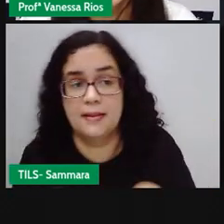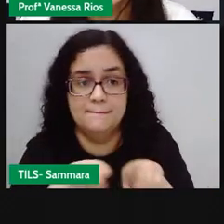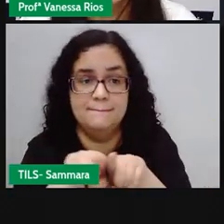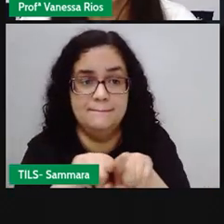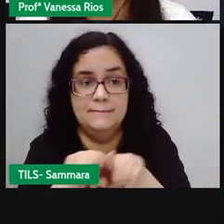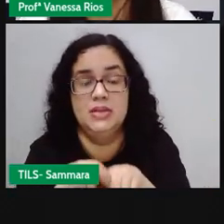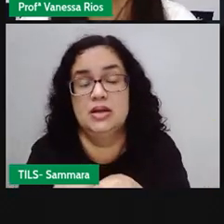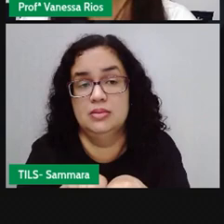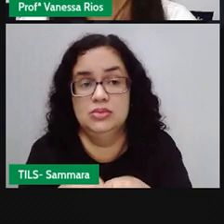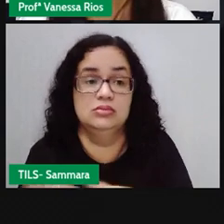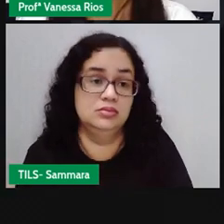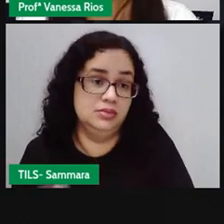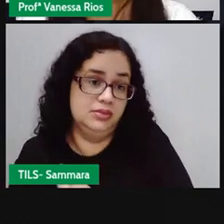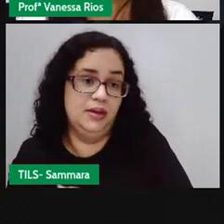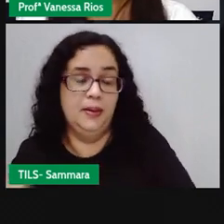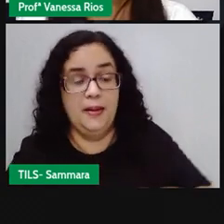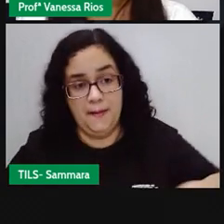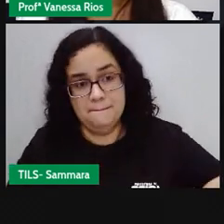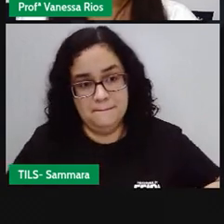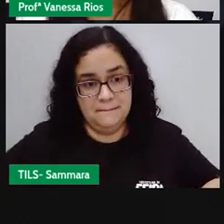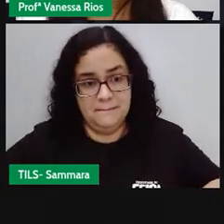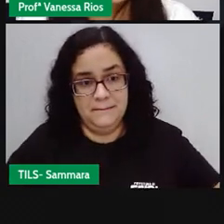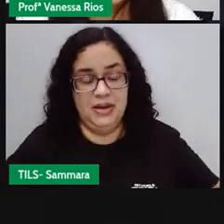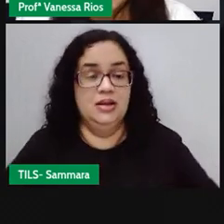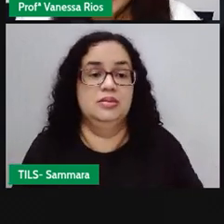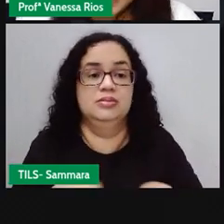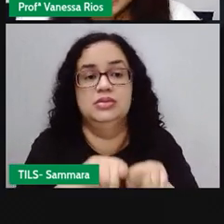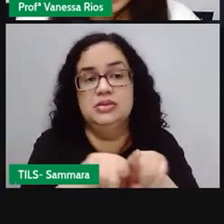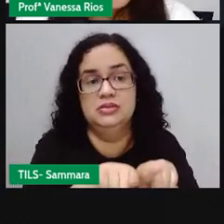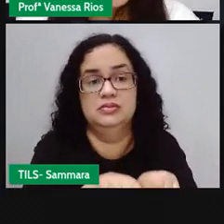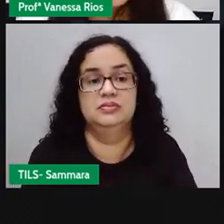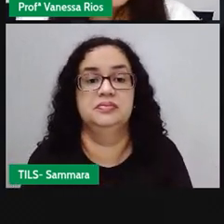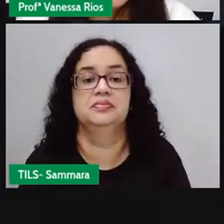estão próximos. E aí, pode fazer a festa.